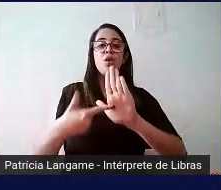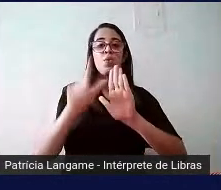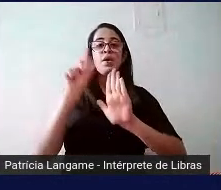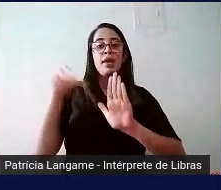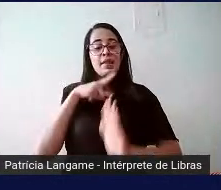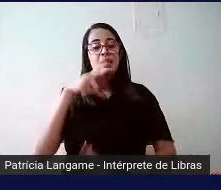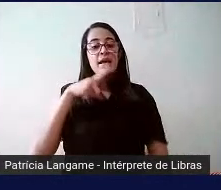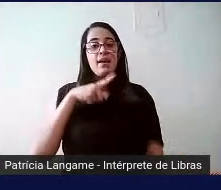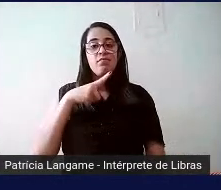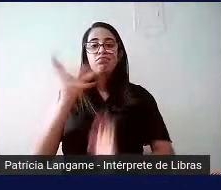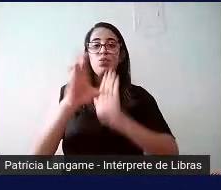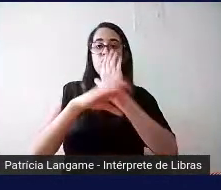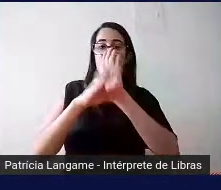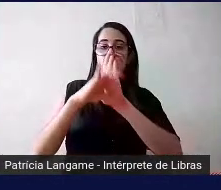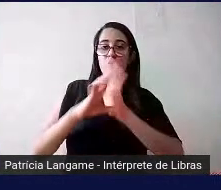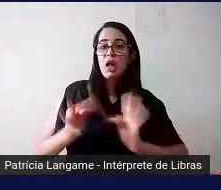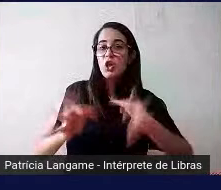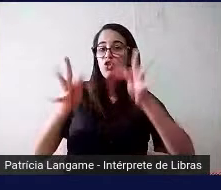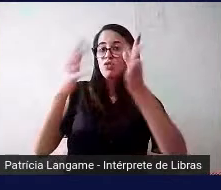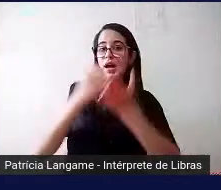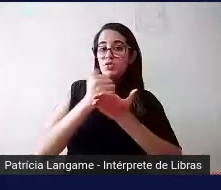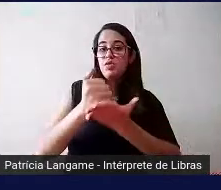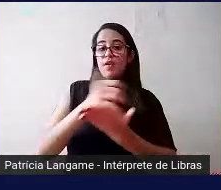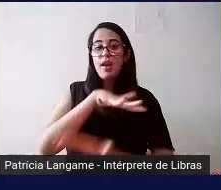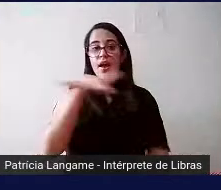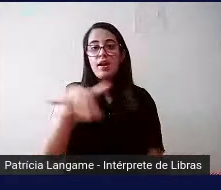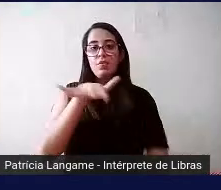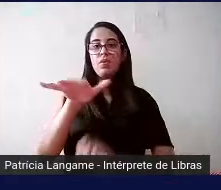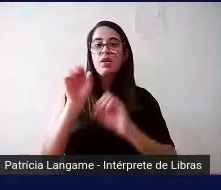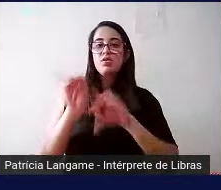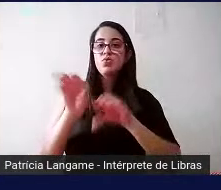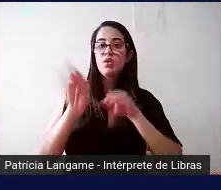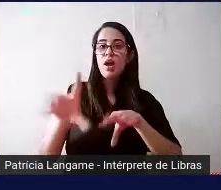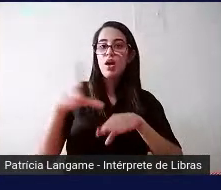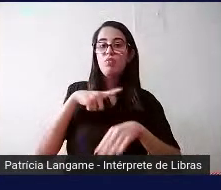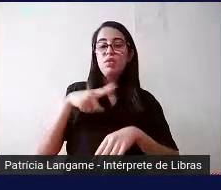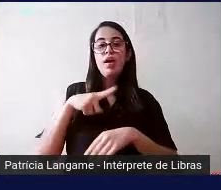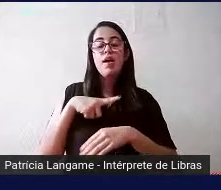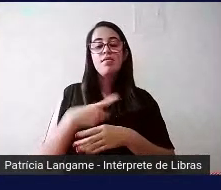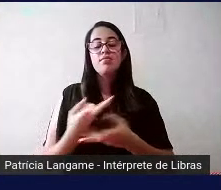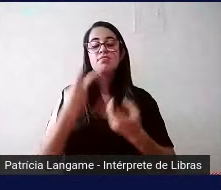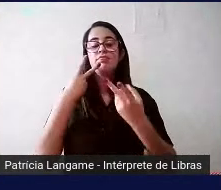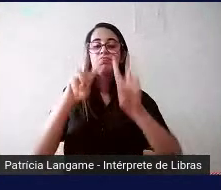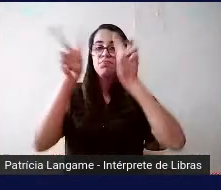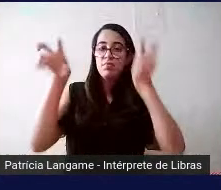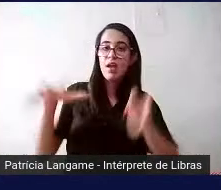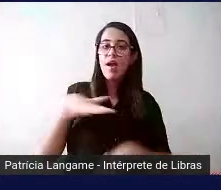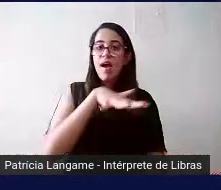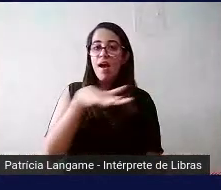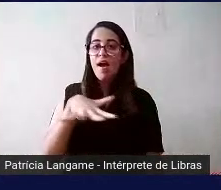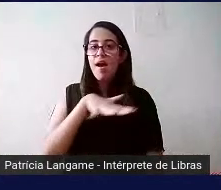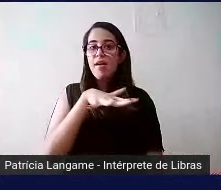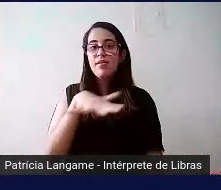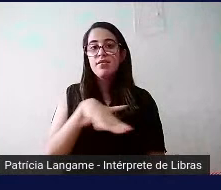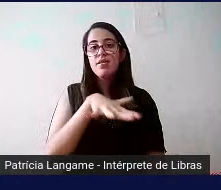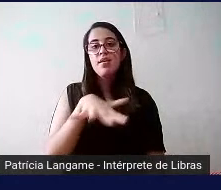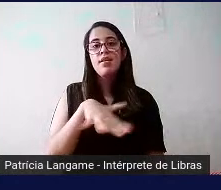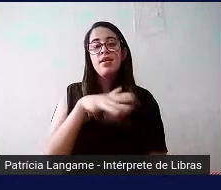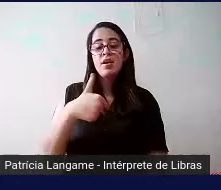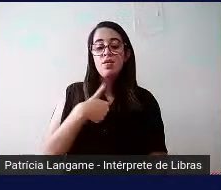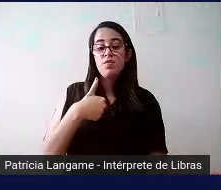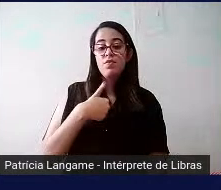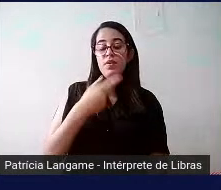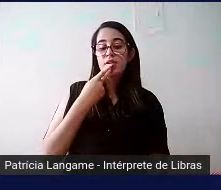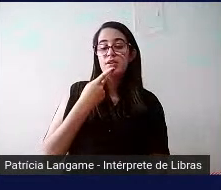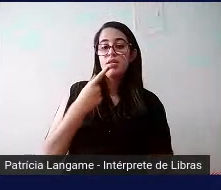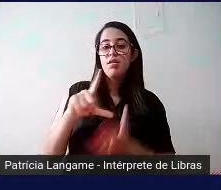Existem definições de tecnologia assistiva no campo educacional, existem definições como área, como tecnologia assistiva como área, que é a eu trouxe na slide